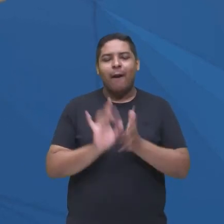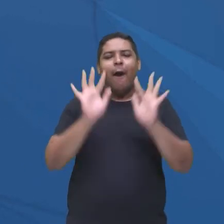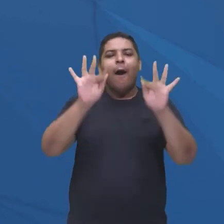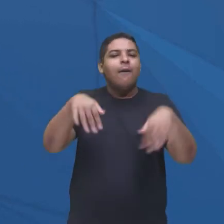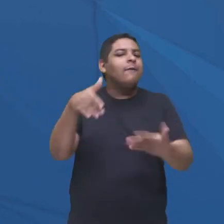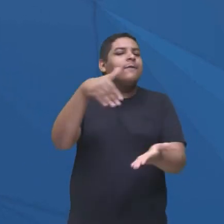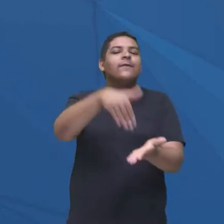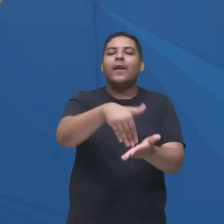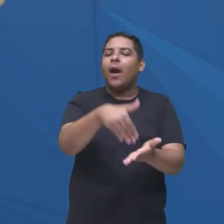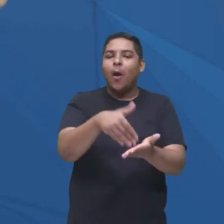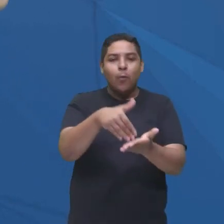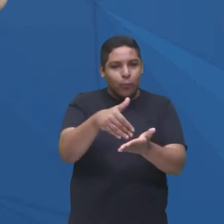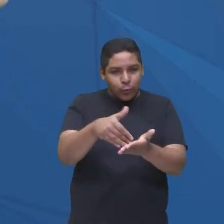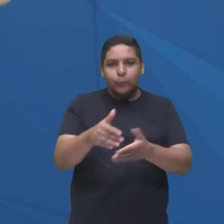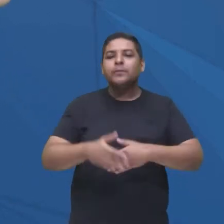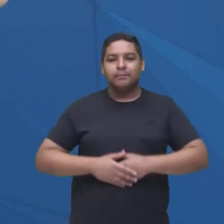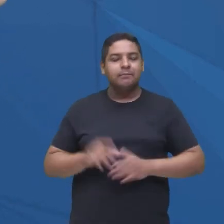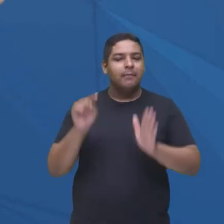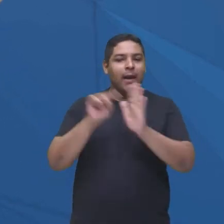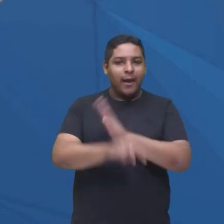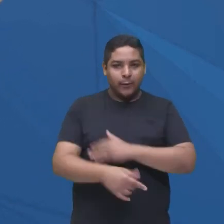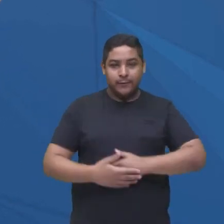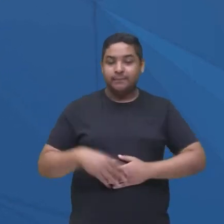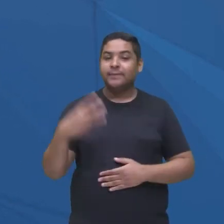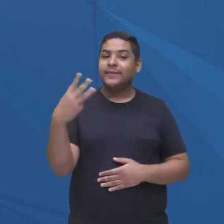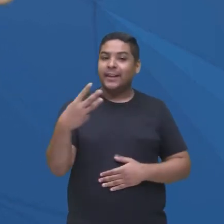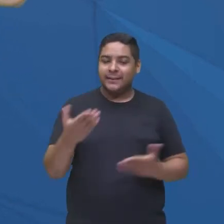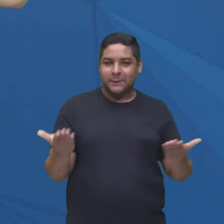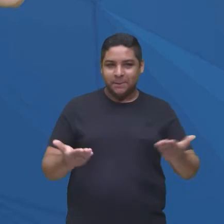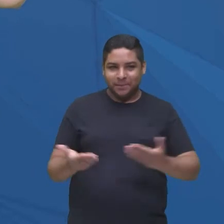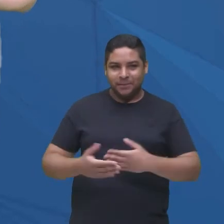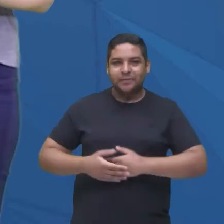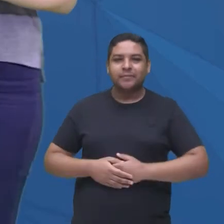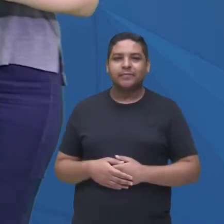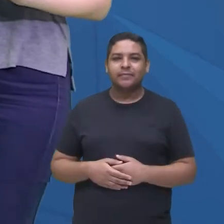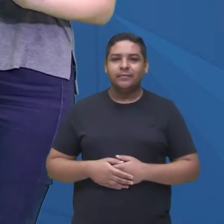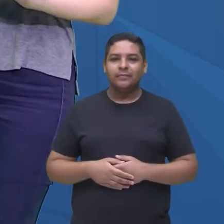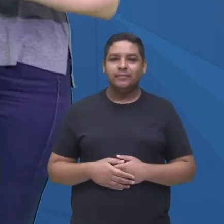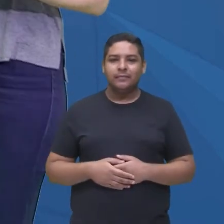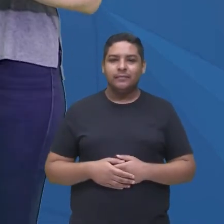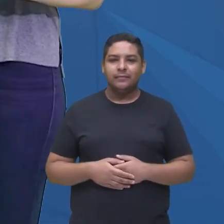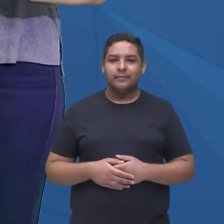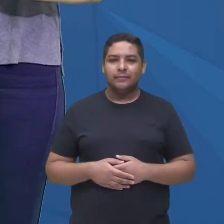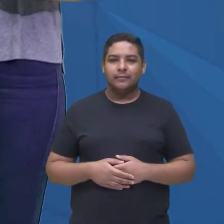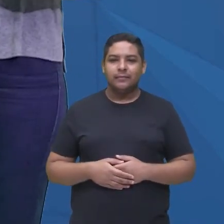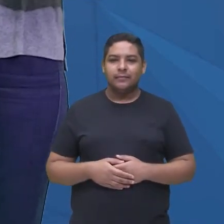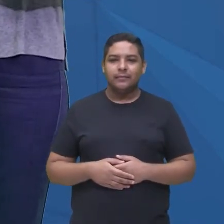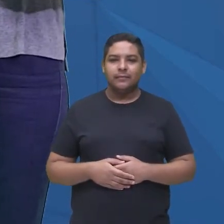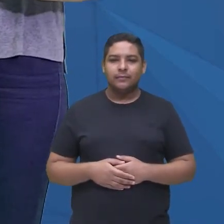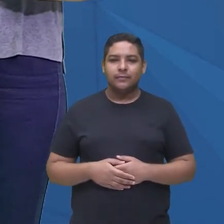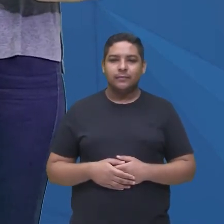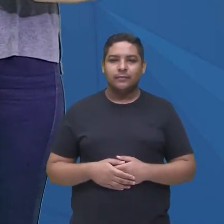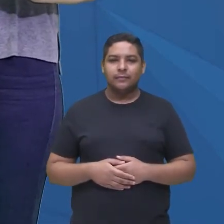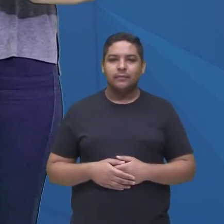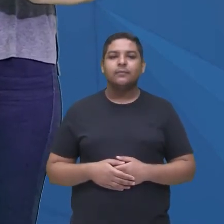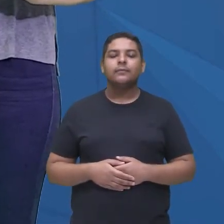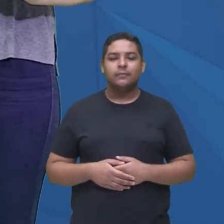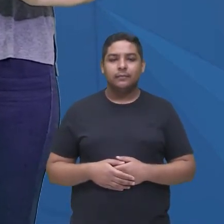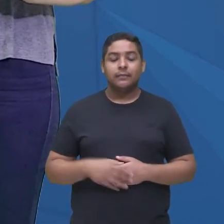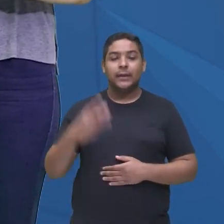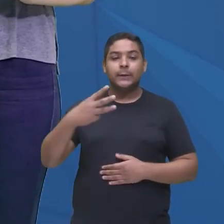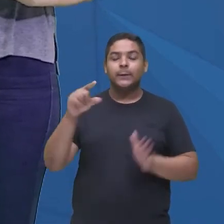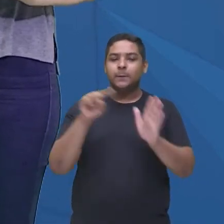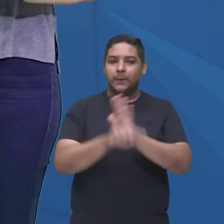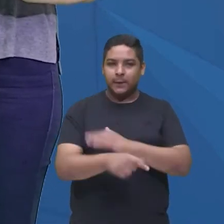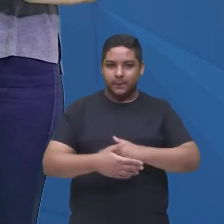pergunta, a gente já está ali, pergunta 3, deixa eu sair um pouquinho aqui da tela, terceira pergunta,